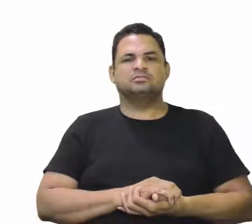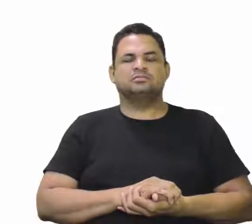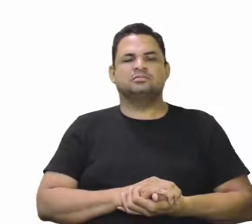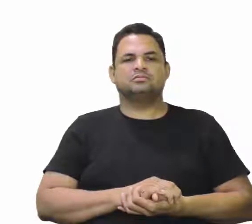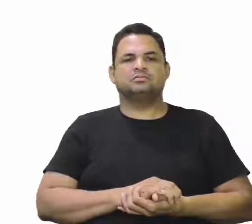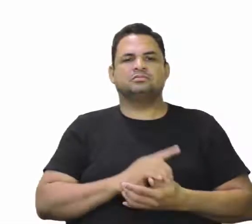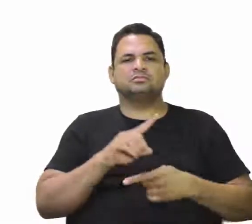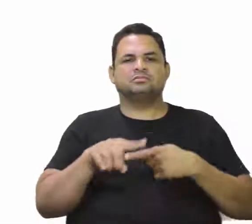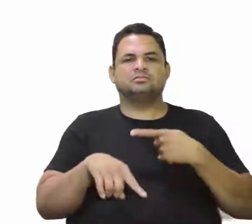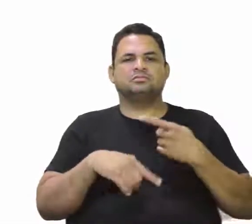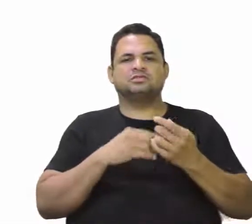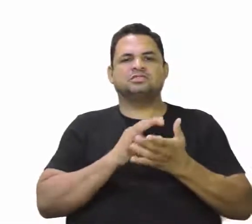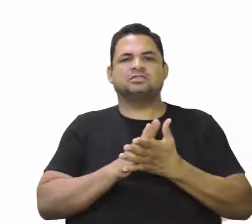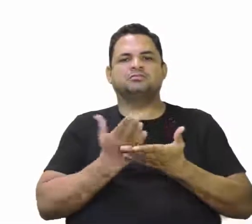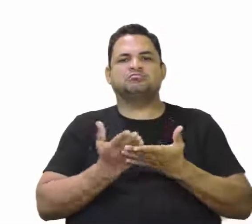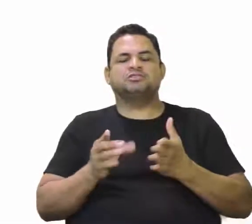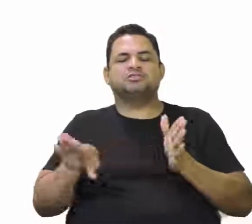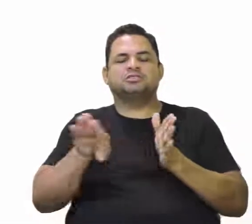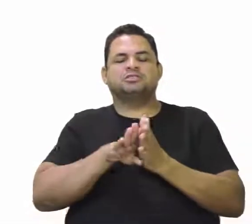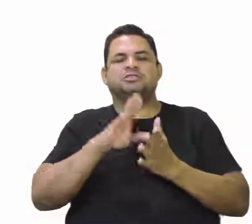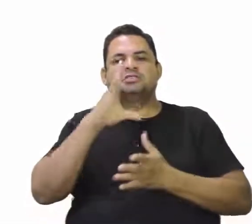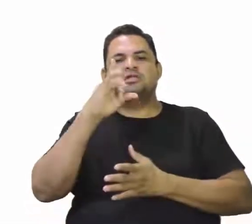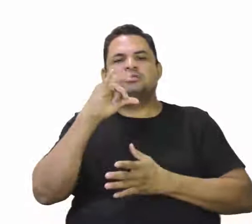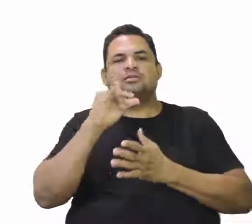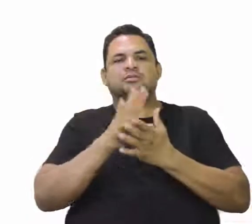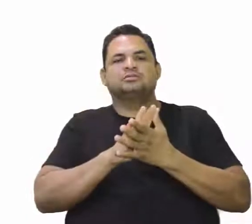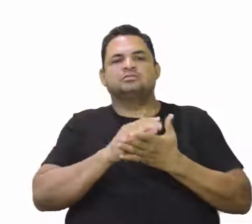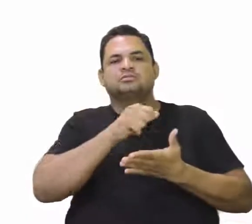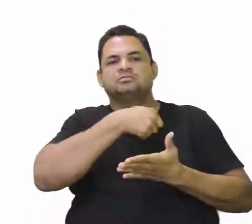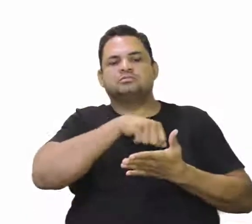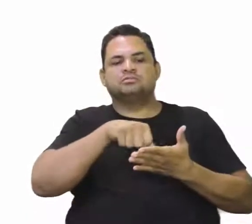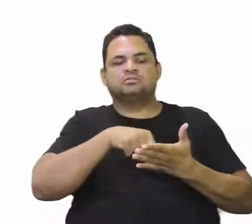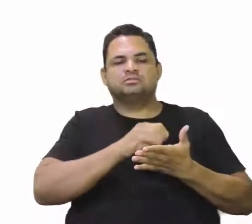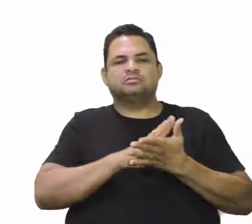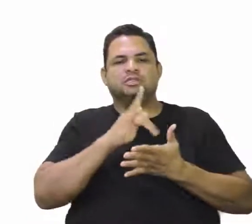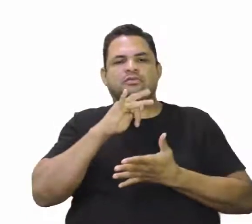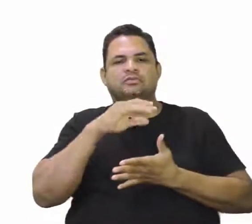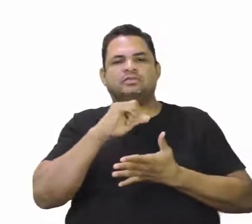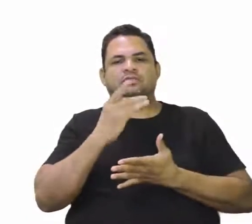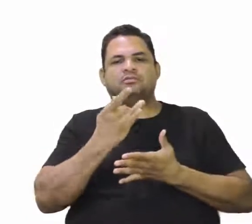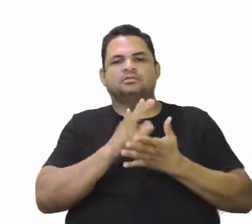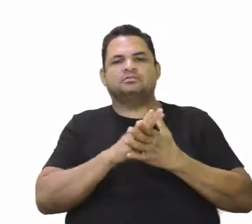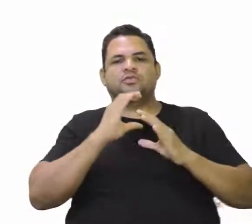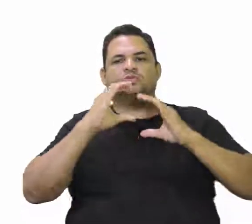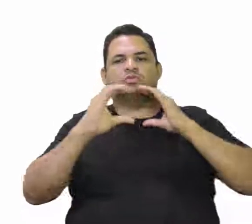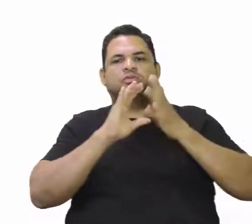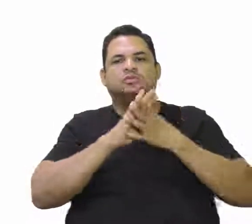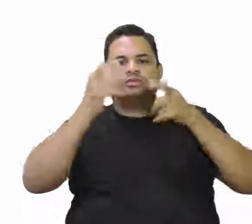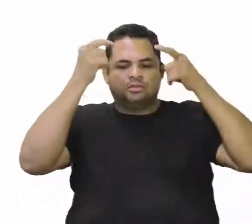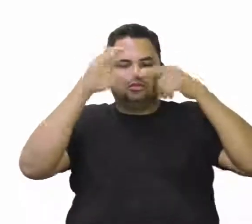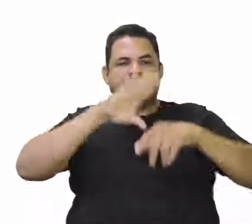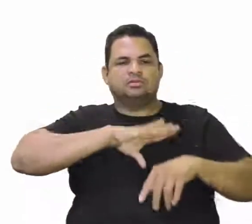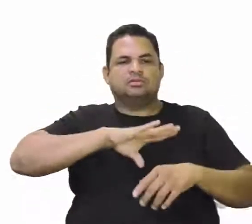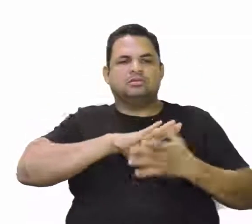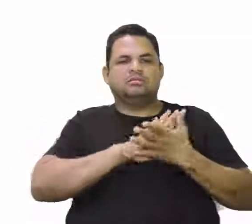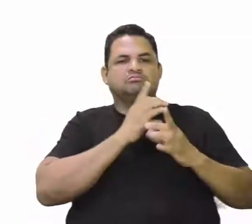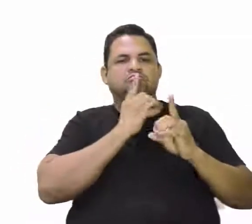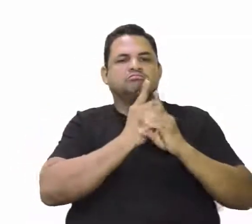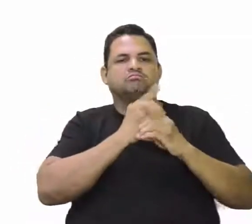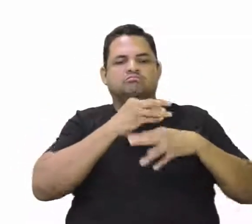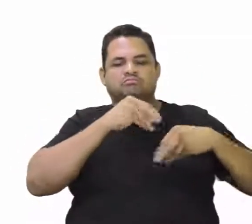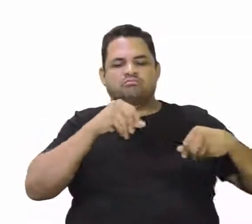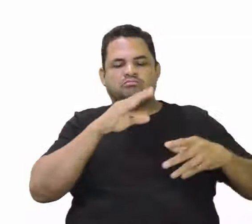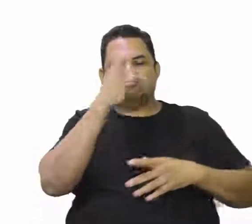Depois da descoberta de Cabral, o escrivão Pero Vard Caminha comunicou ao rei de Portugal sobre a achada de terras